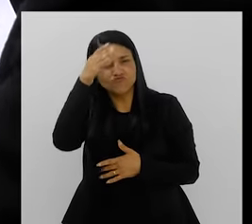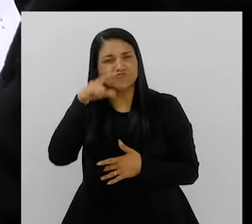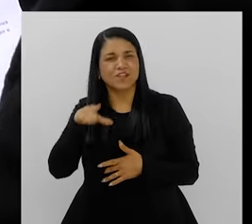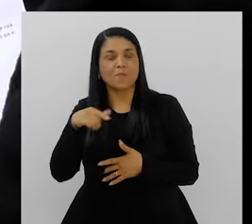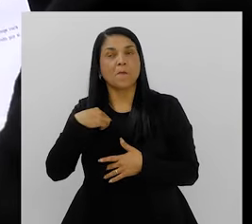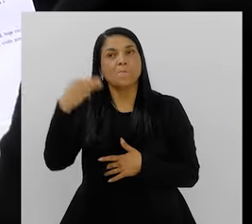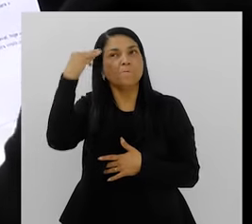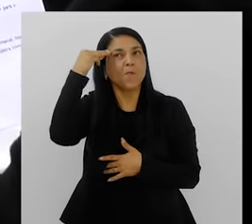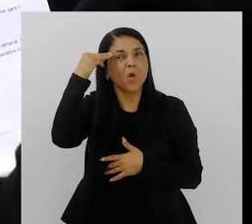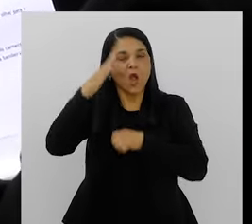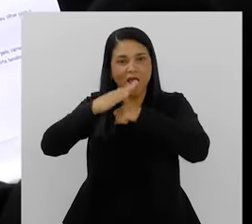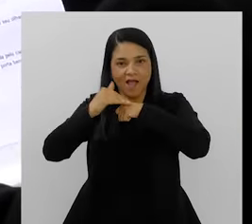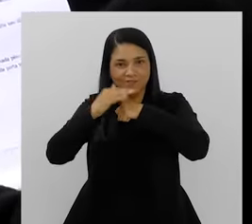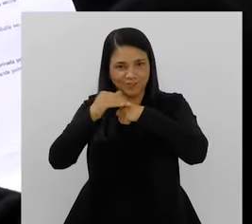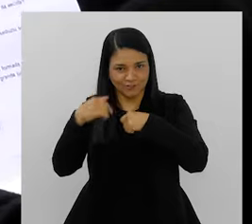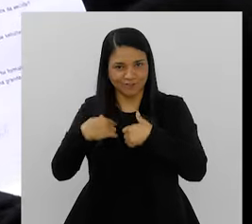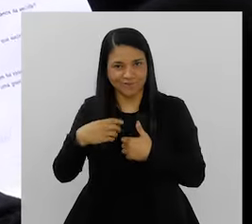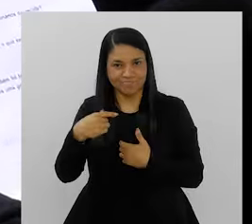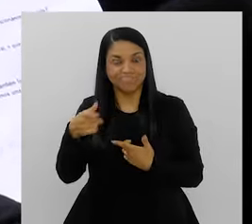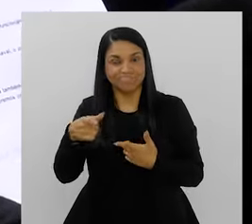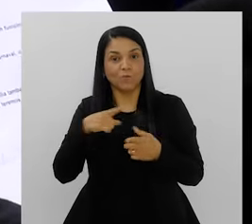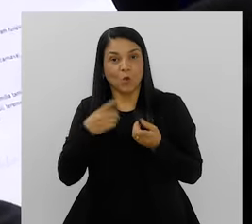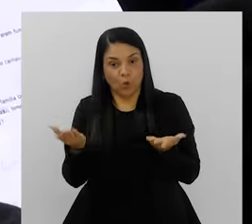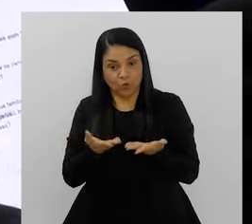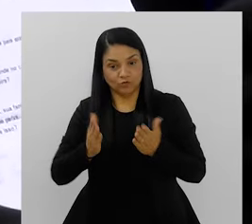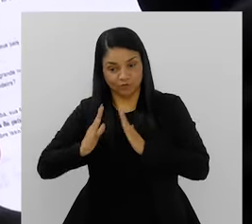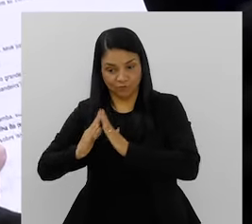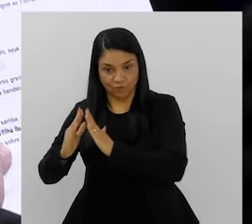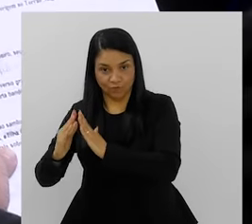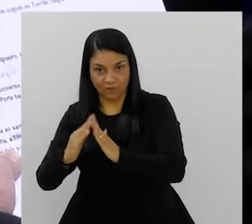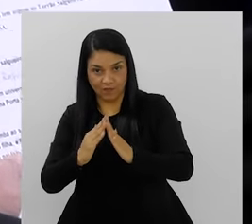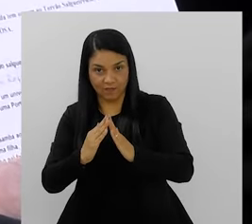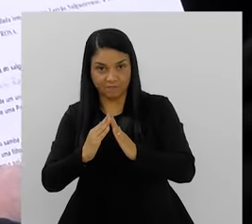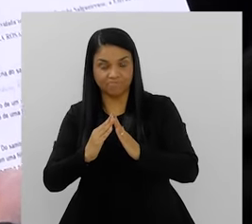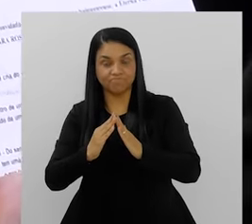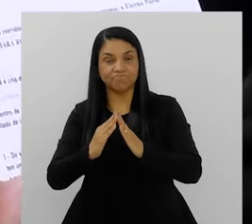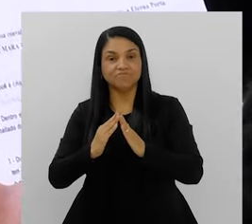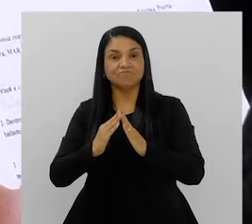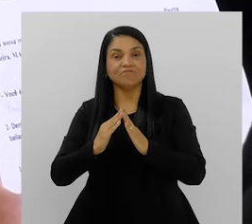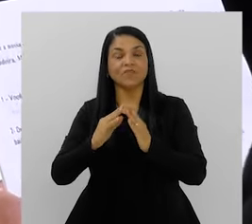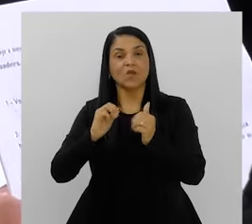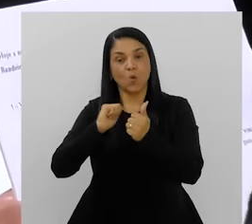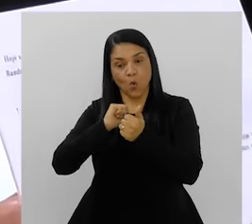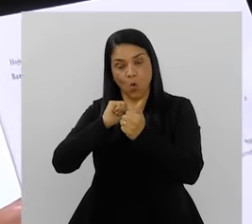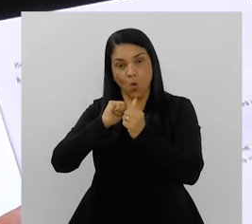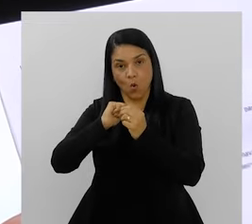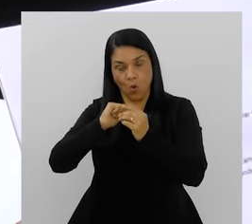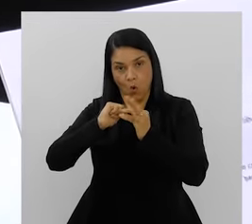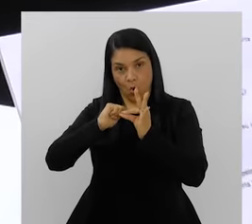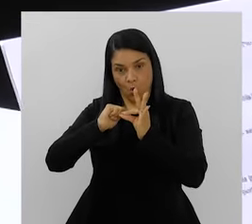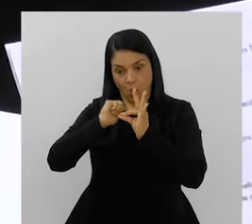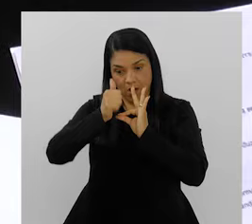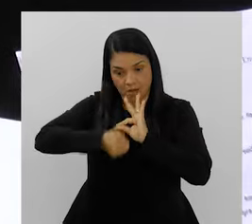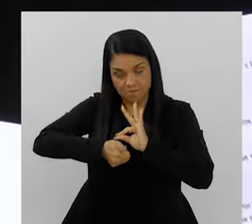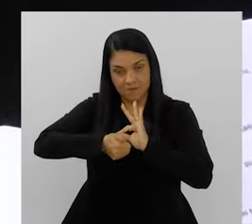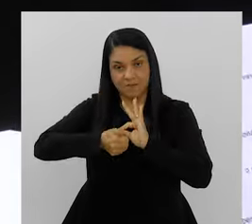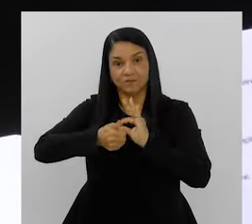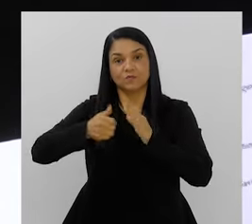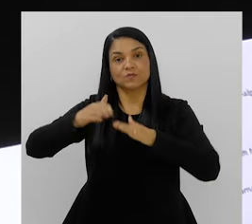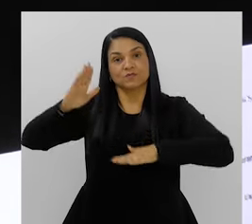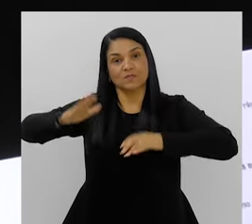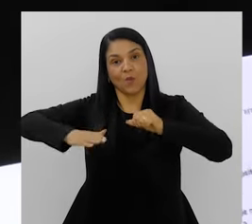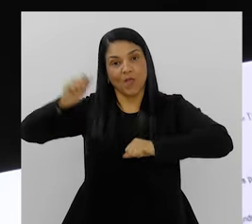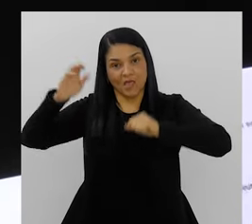época. E aí virou a Vila Olímpica do Salgueiro, que ela existe até hoje. Atualmente, eu sou coordenadora dos projetos lá na Vila Olímpica. Lá tem uma